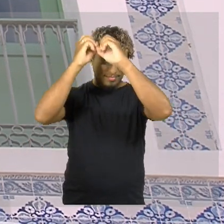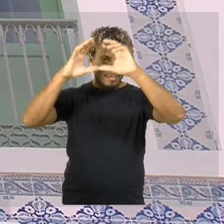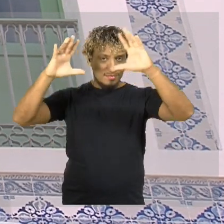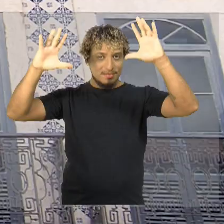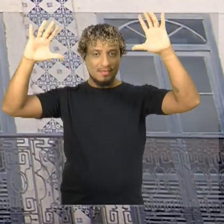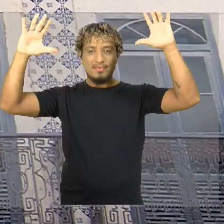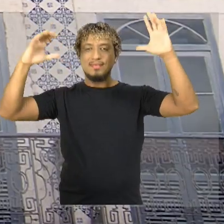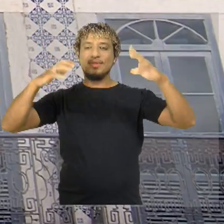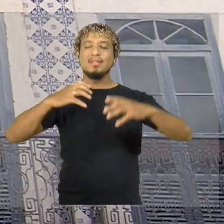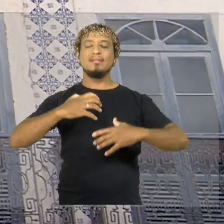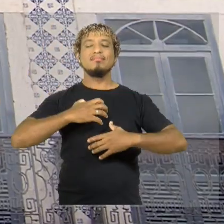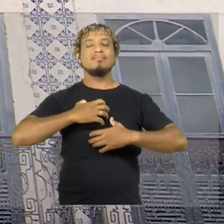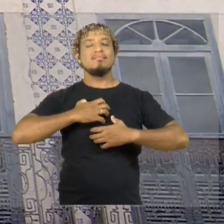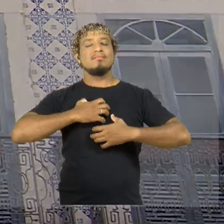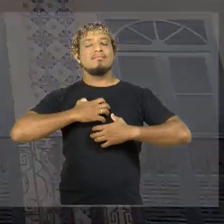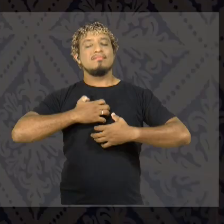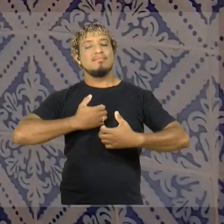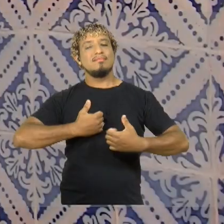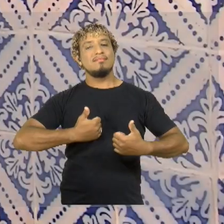sensações.